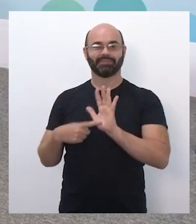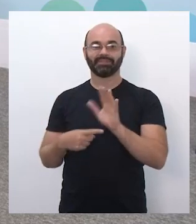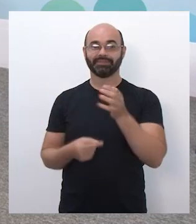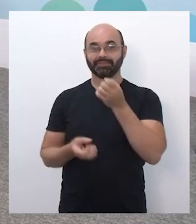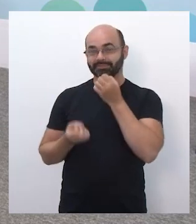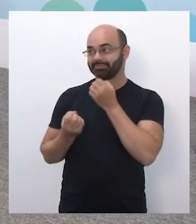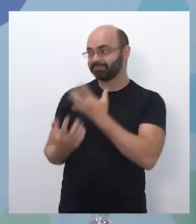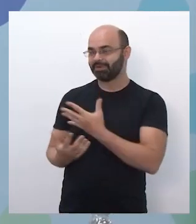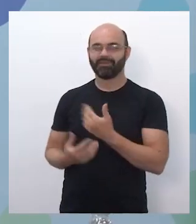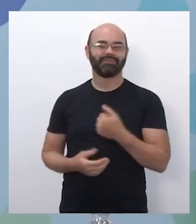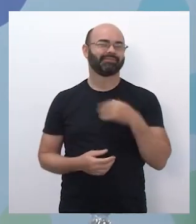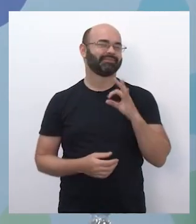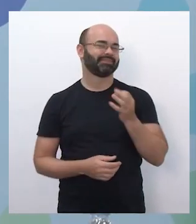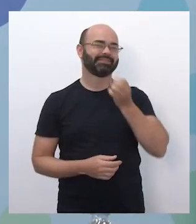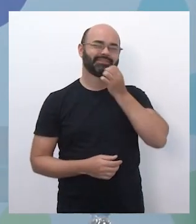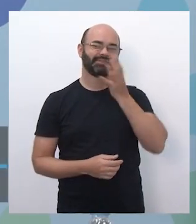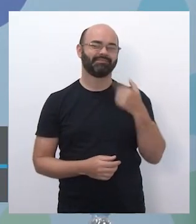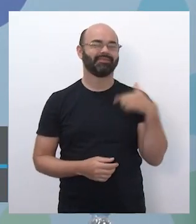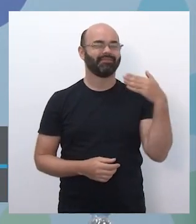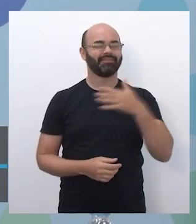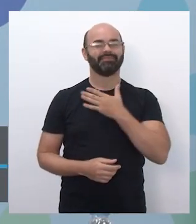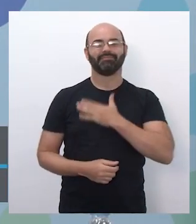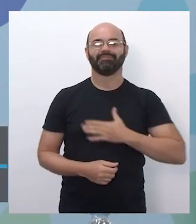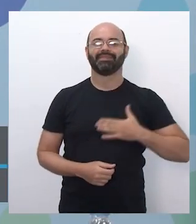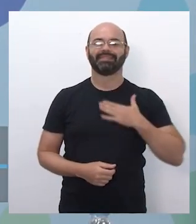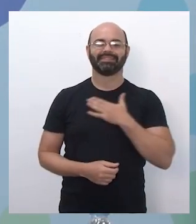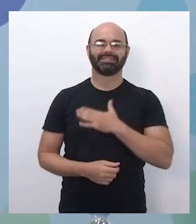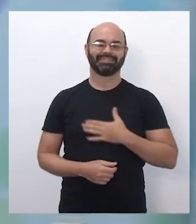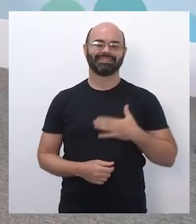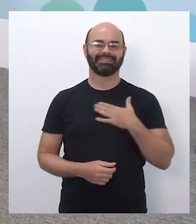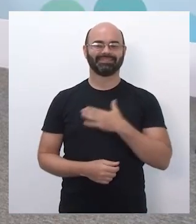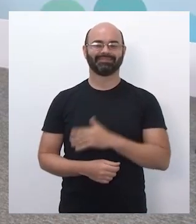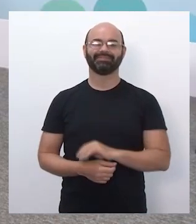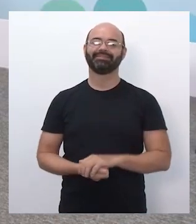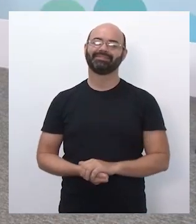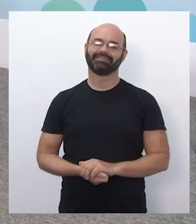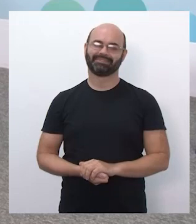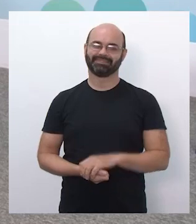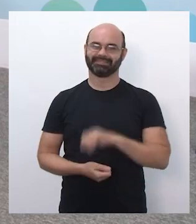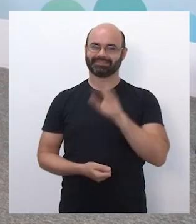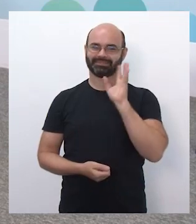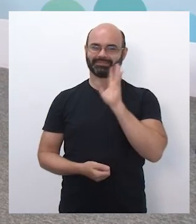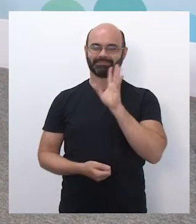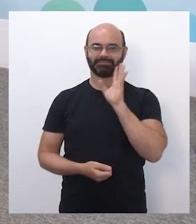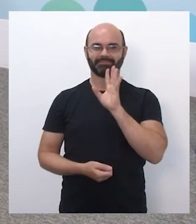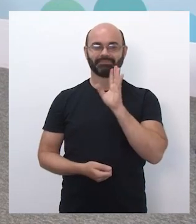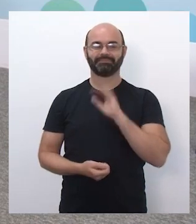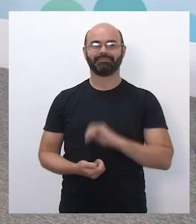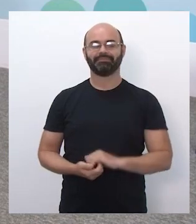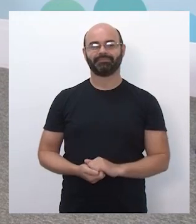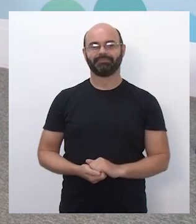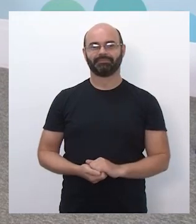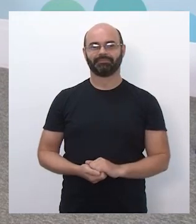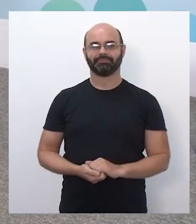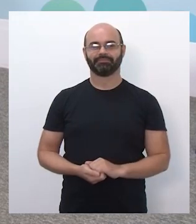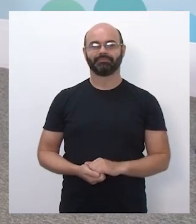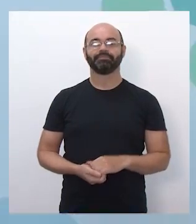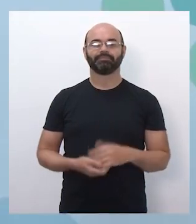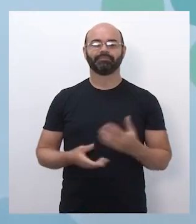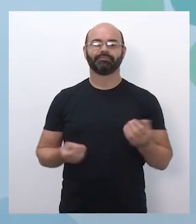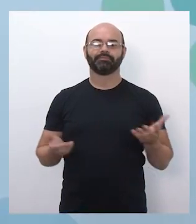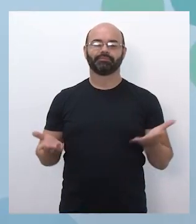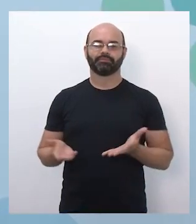Tudo bem, Bruna. Prazer estar aqui. Legal. Bom, pessoal, hoje a gente vai trazer mais informações